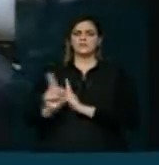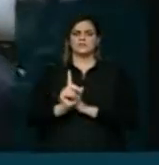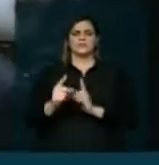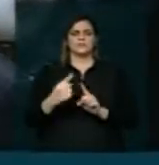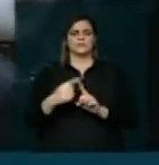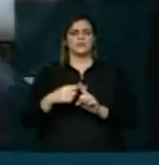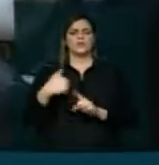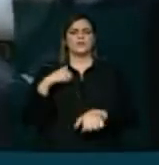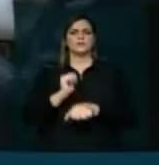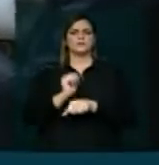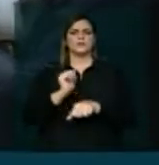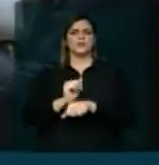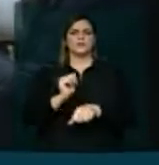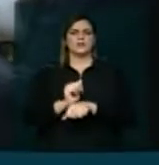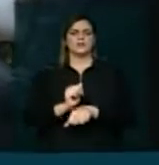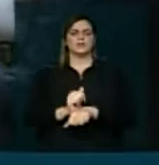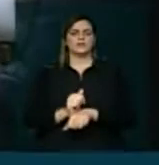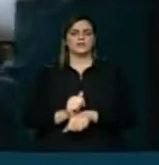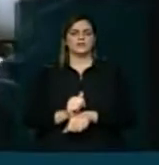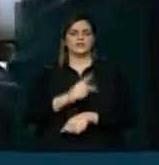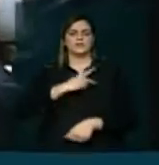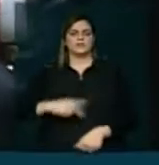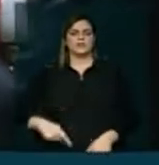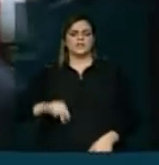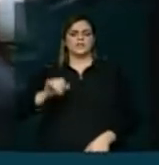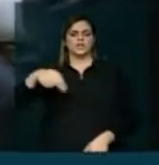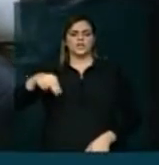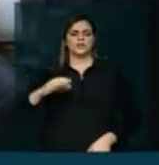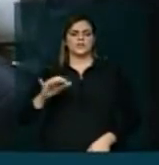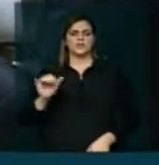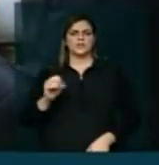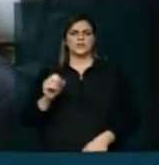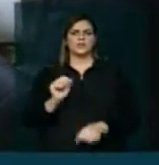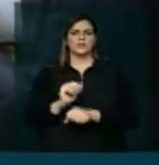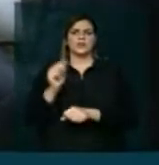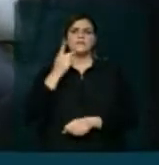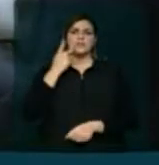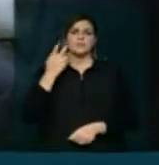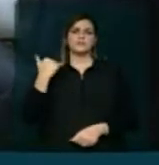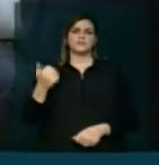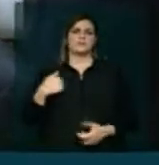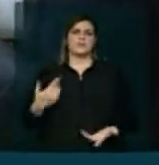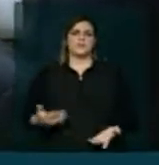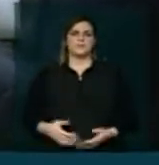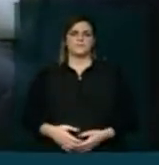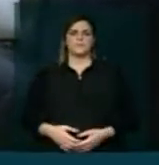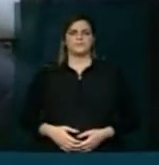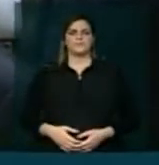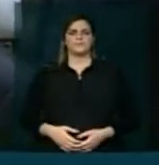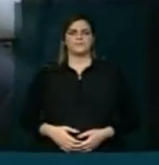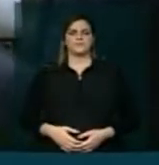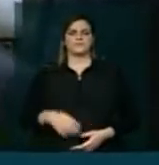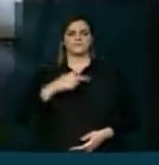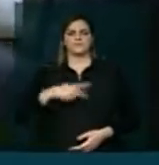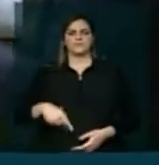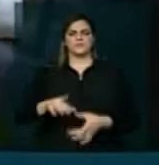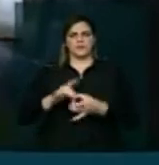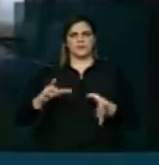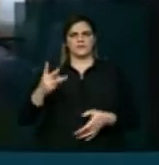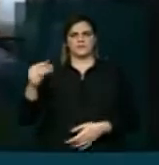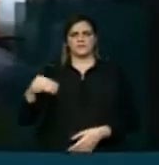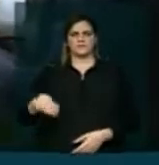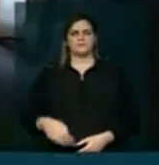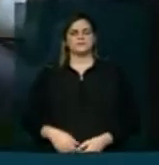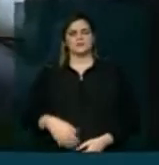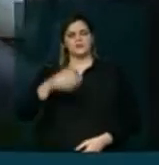porque eu estava lá atrás e o presidente de inocência ficou de me chamar. Vossa Excelência, tenho a palavra por três minutos. Obrigado, senhora